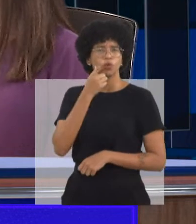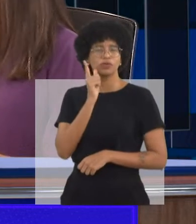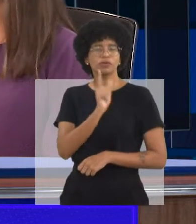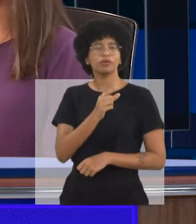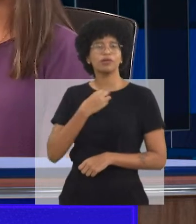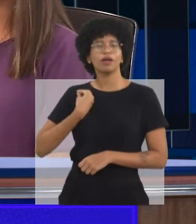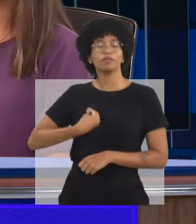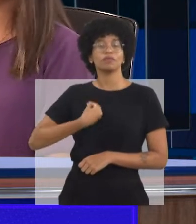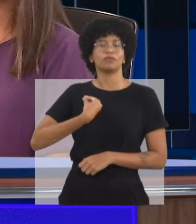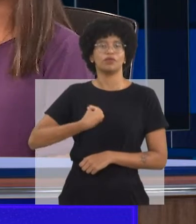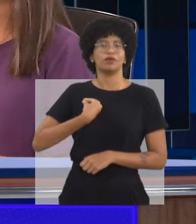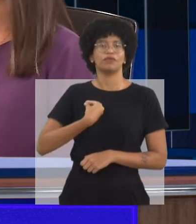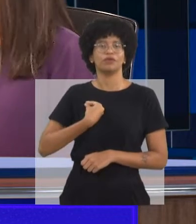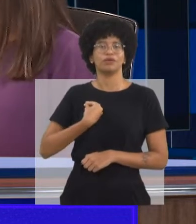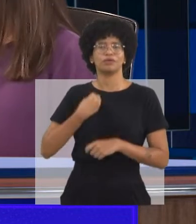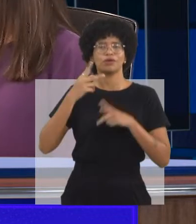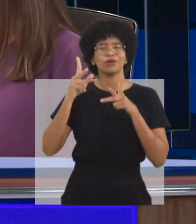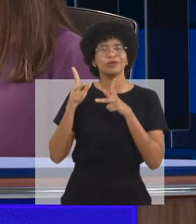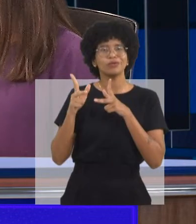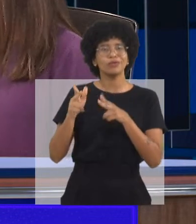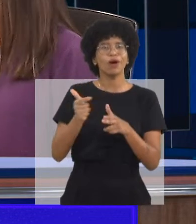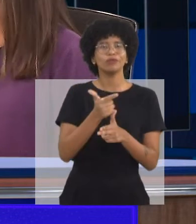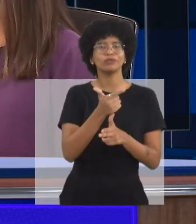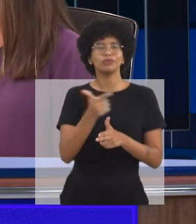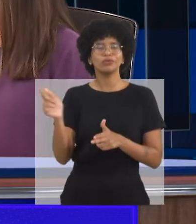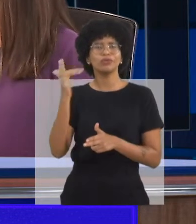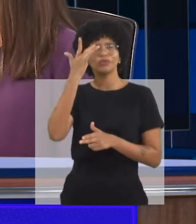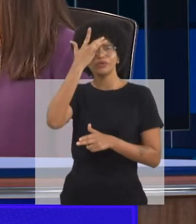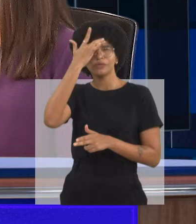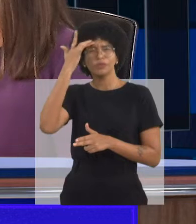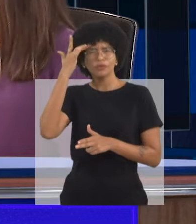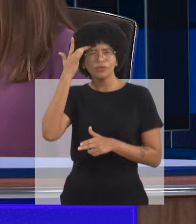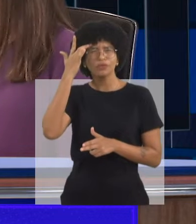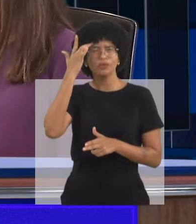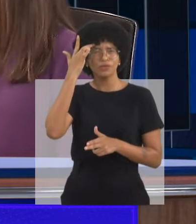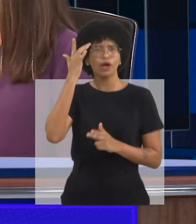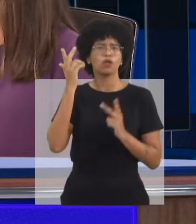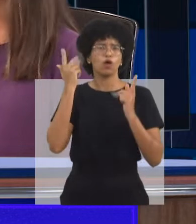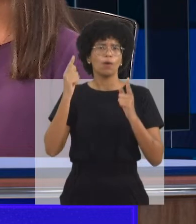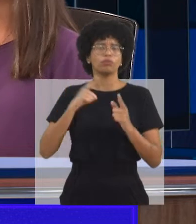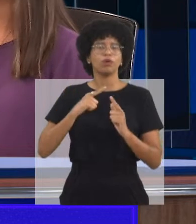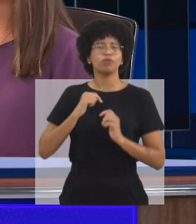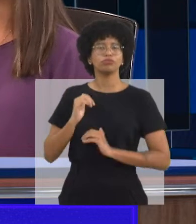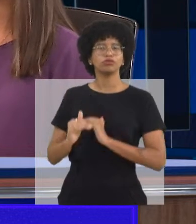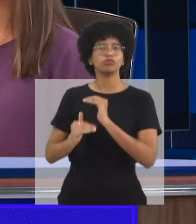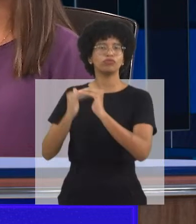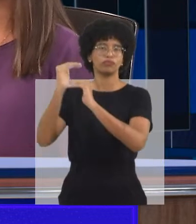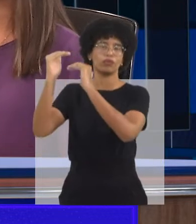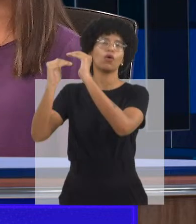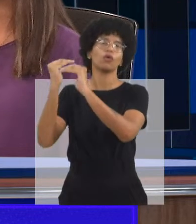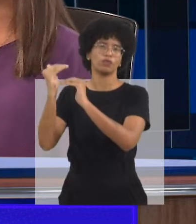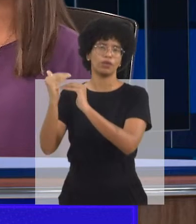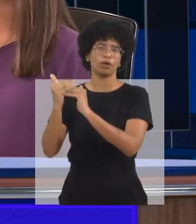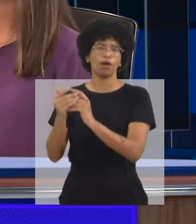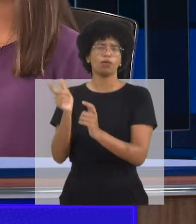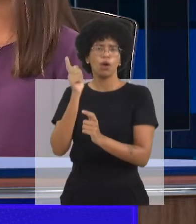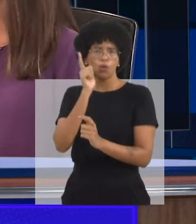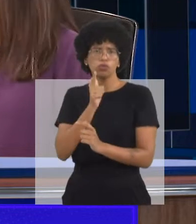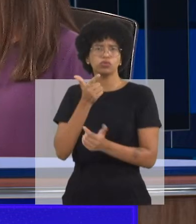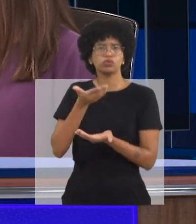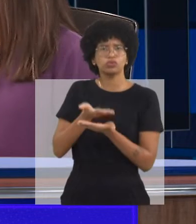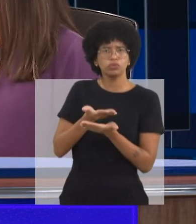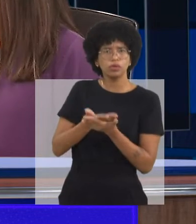você, mãe, também está dentro do espectro. A diferença é que, de alguma forma, esse indivíduo conseguiu ter